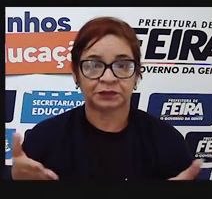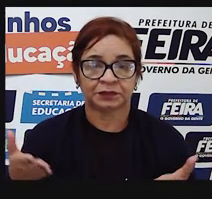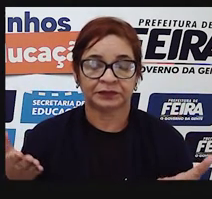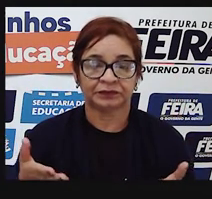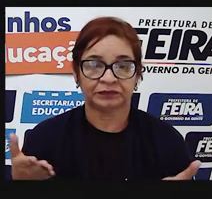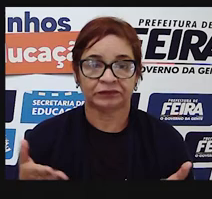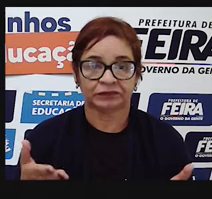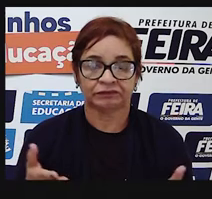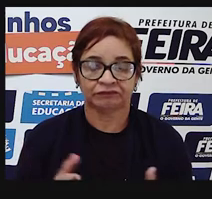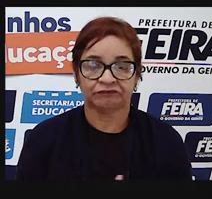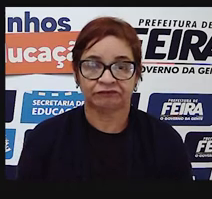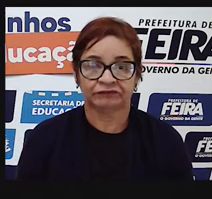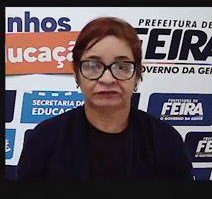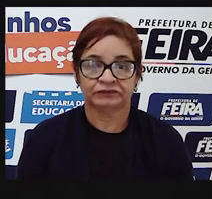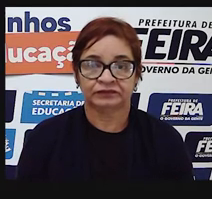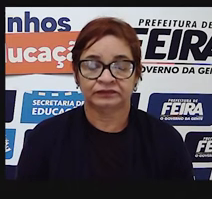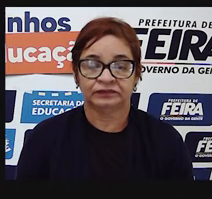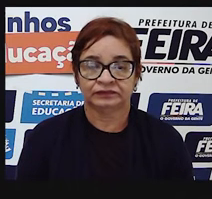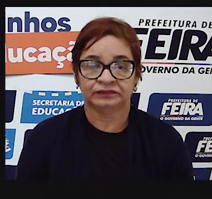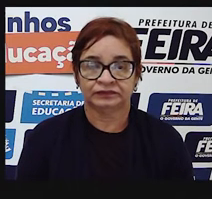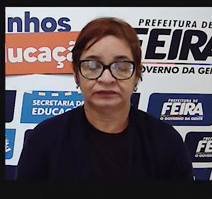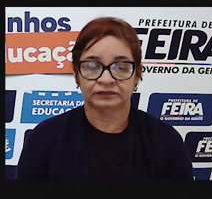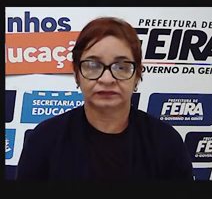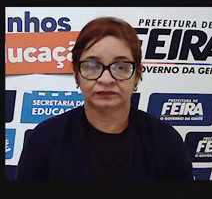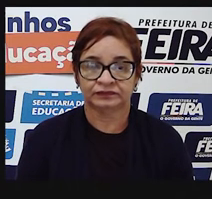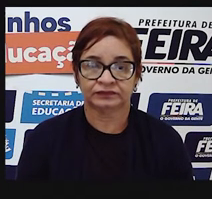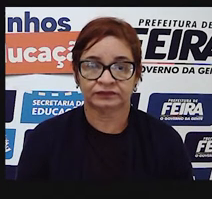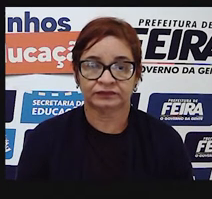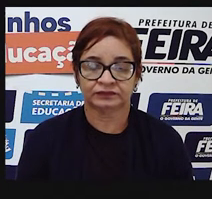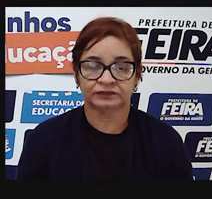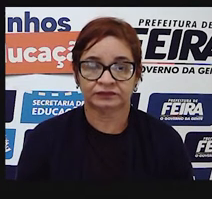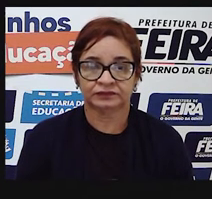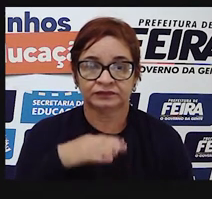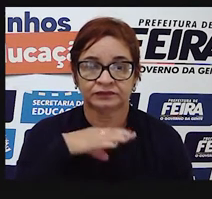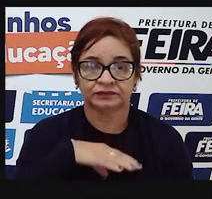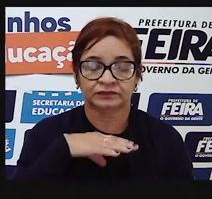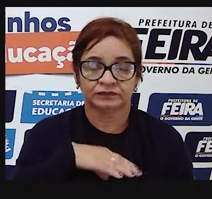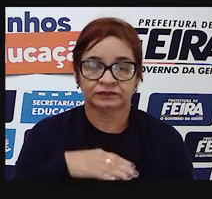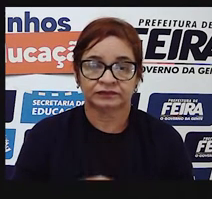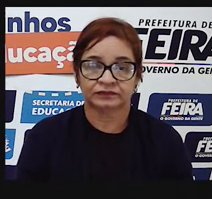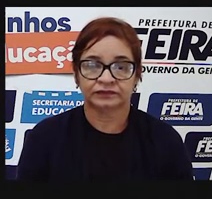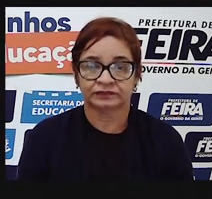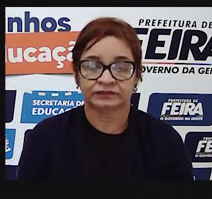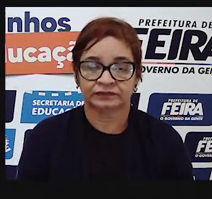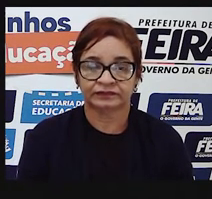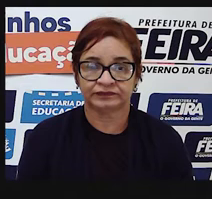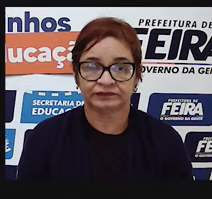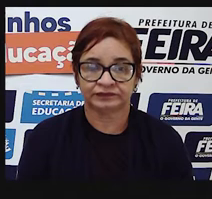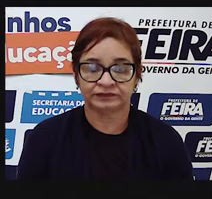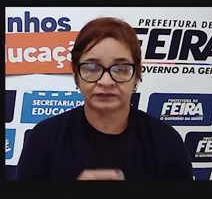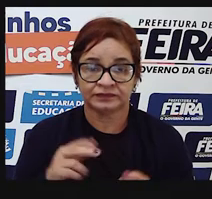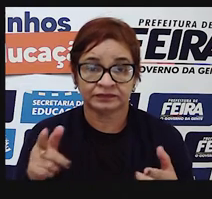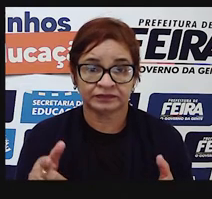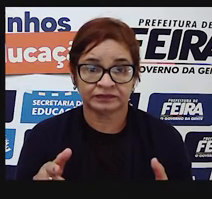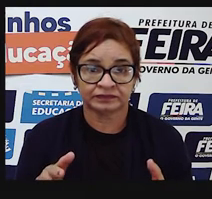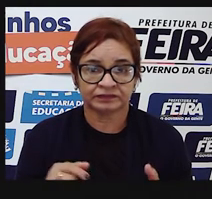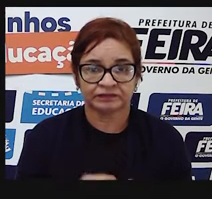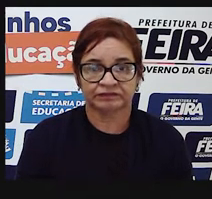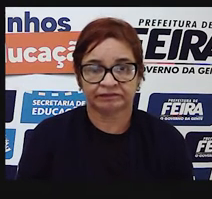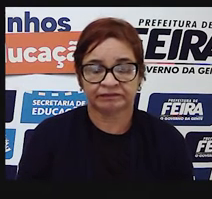termos de língua portuguesa? Utilizar os recursos de pontuação,